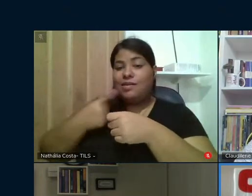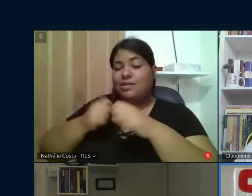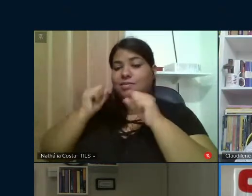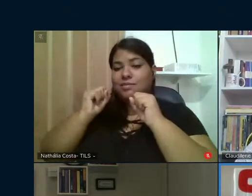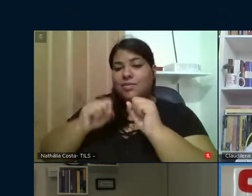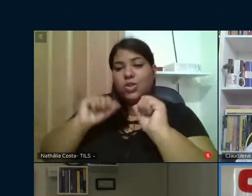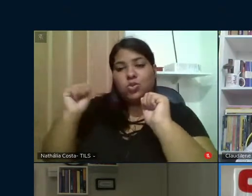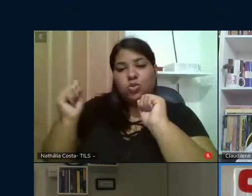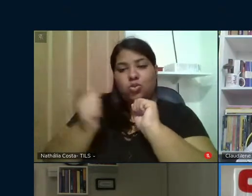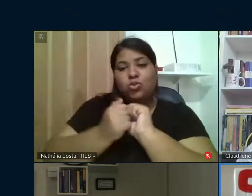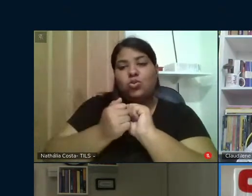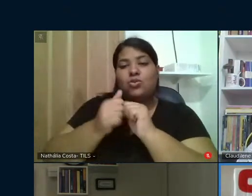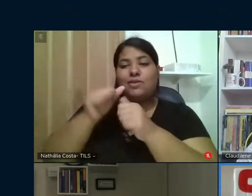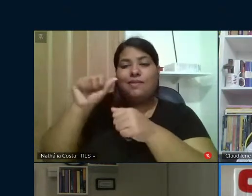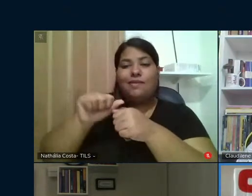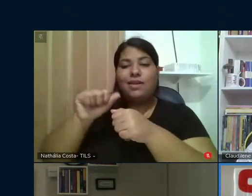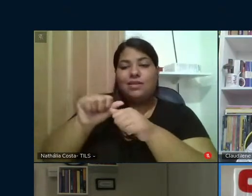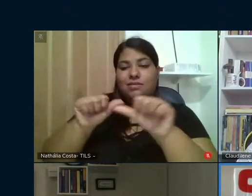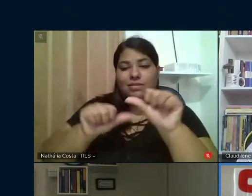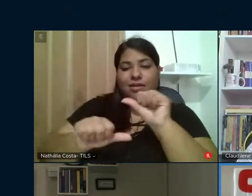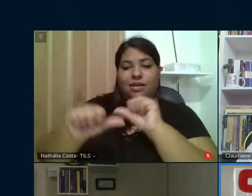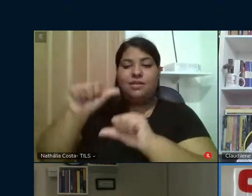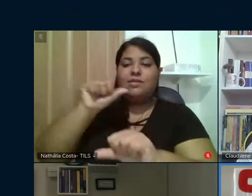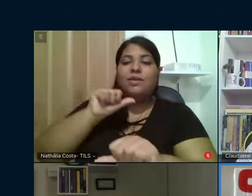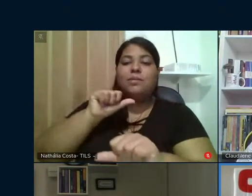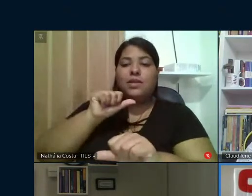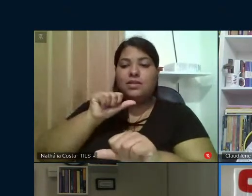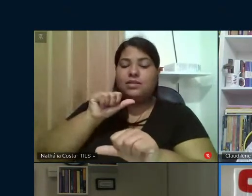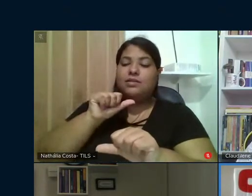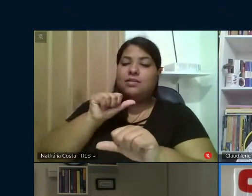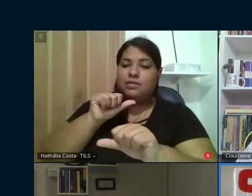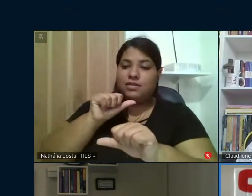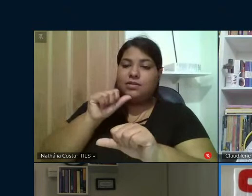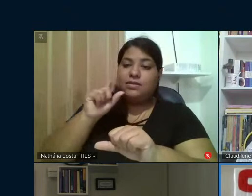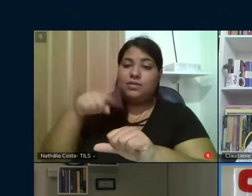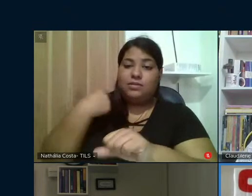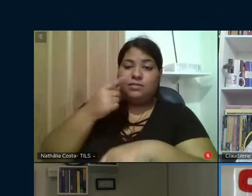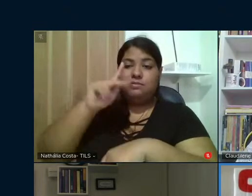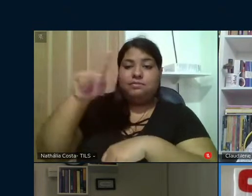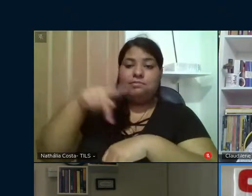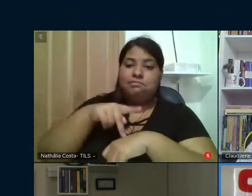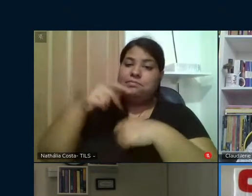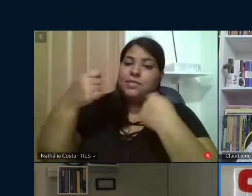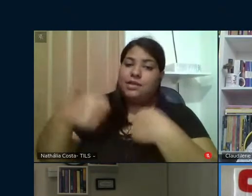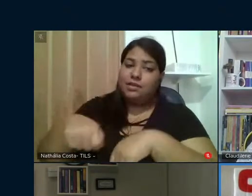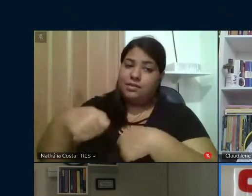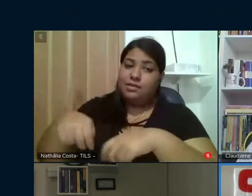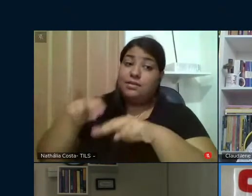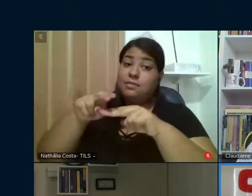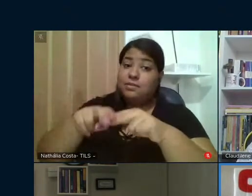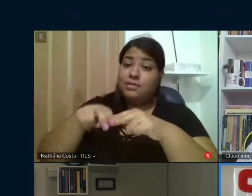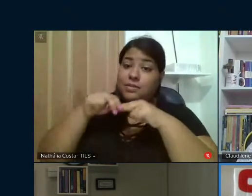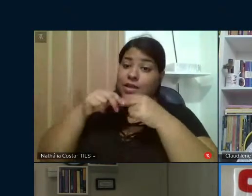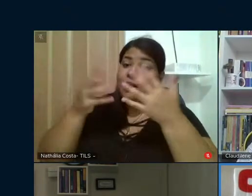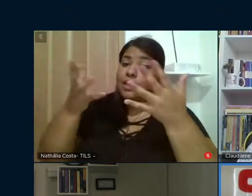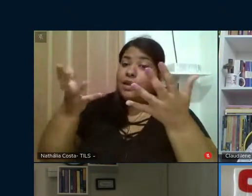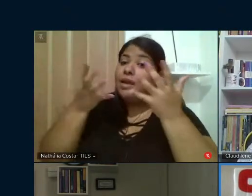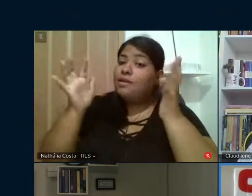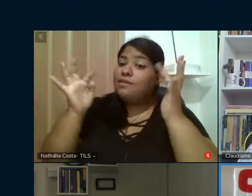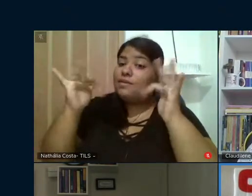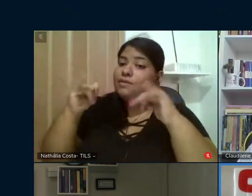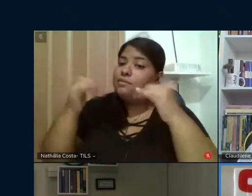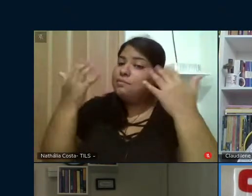e juntas, fazer as transformações, as mudanças que o nosso país precisa. Por isso, quero finalizar